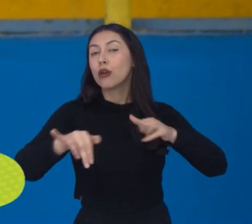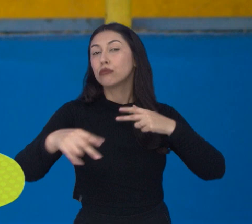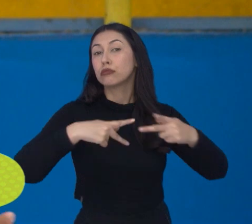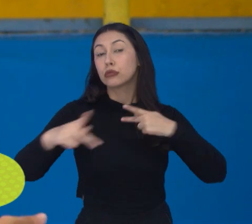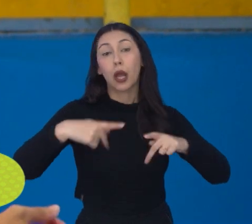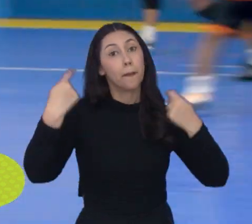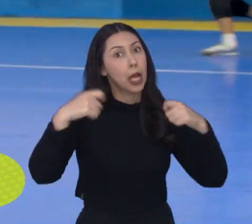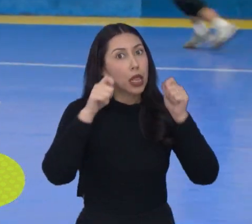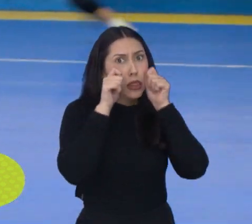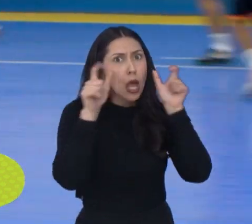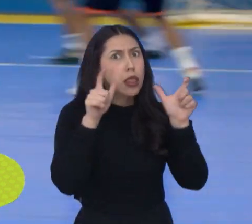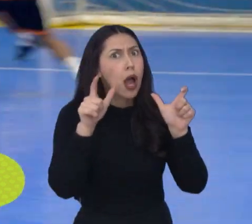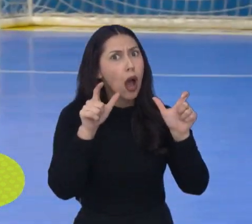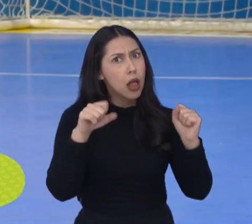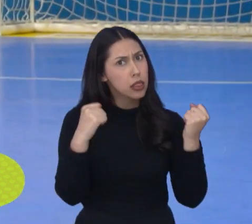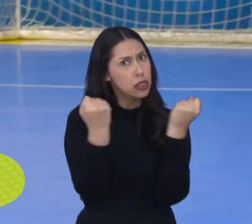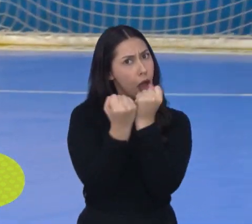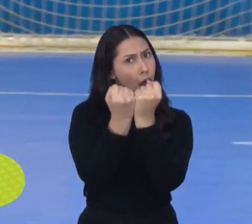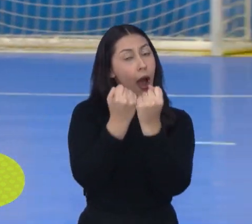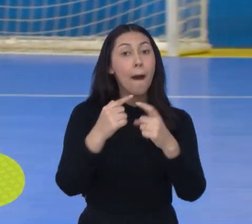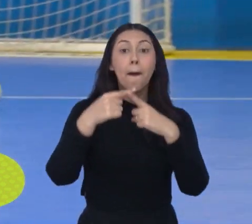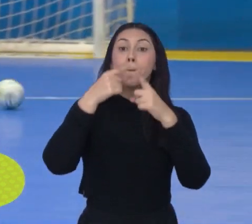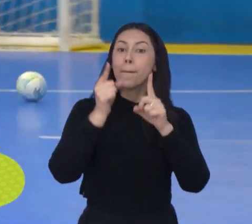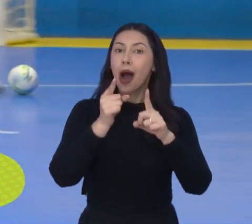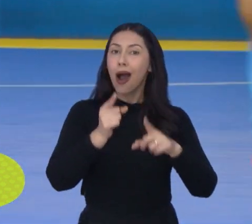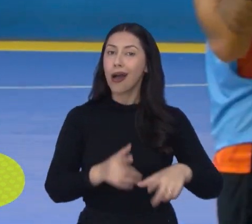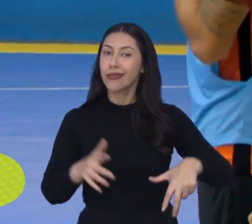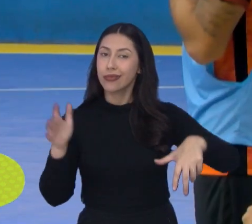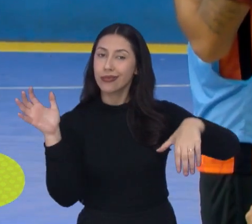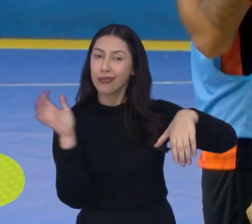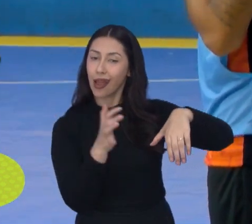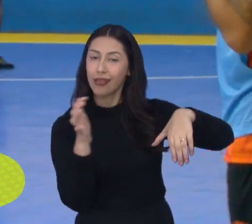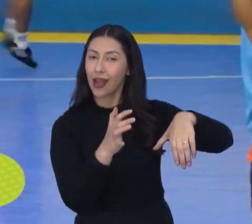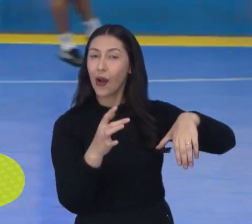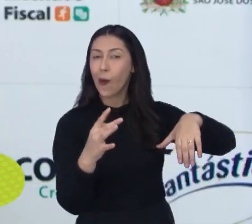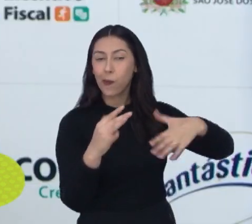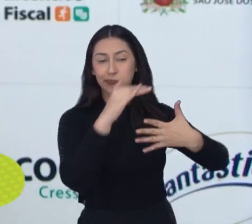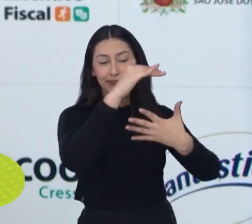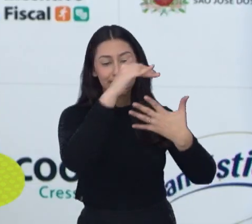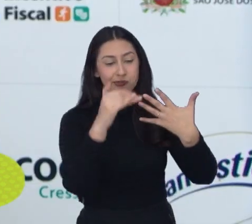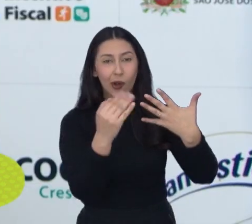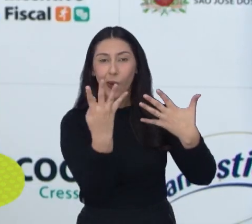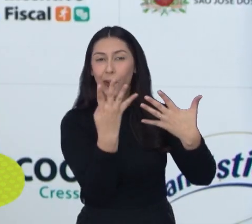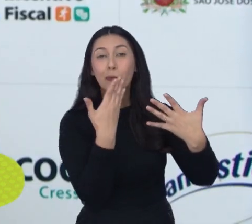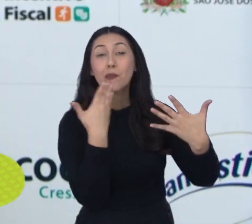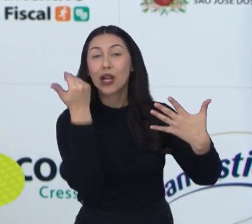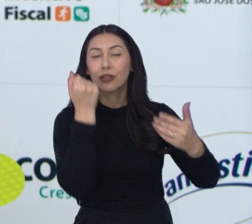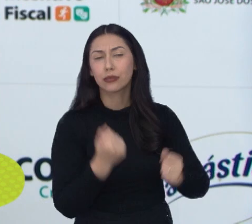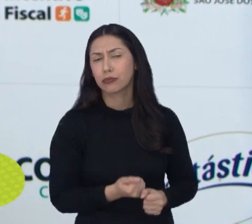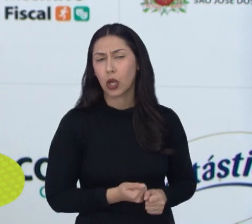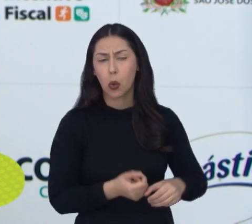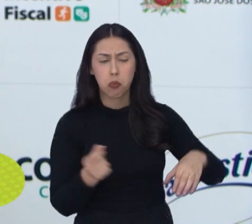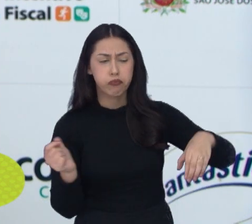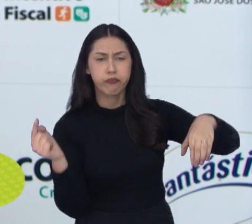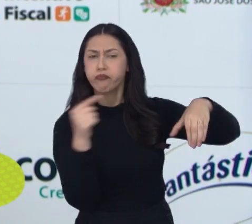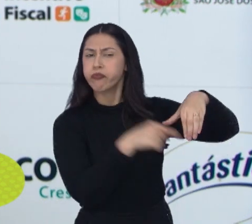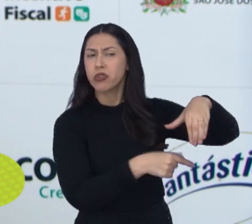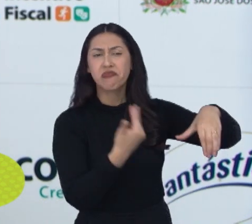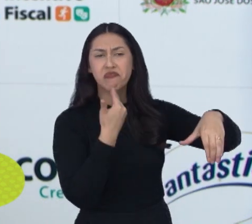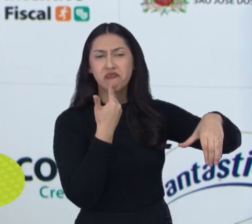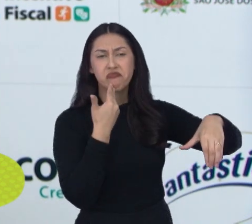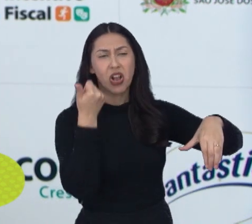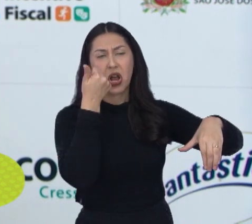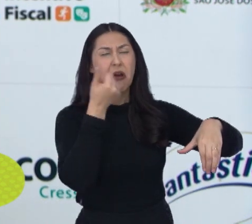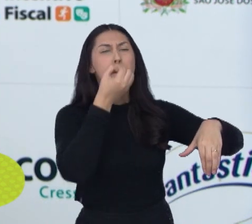mais na defesa. Mas, em contrapartida, o ataque é o quarto melhor da competição. A gente tem um ataque muito bom, é o meu estilo de jogo.